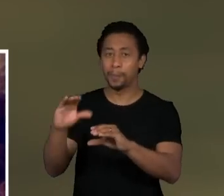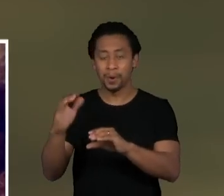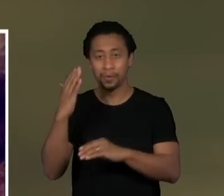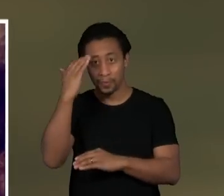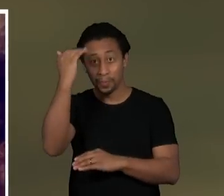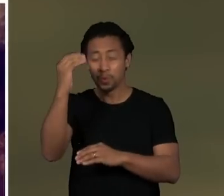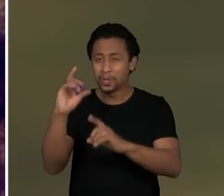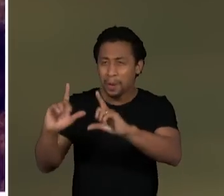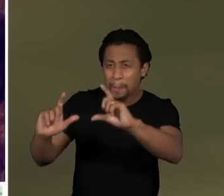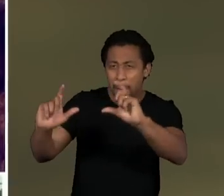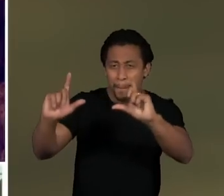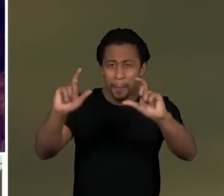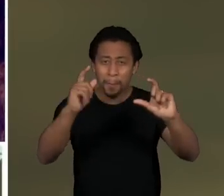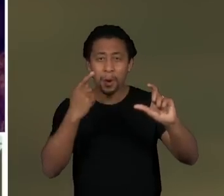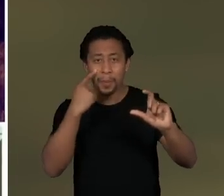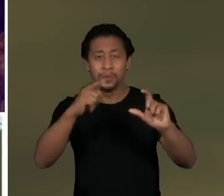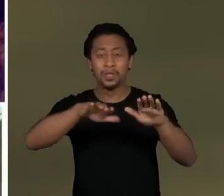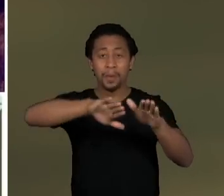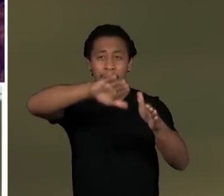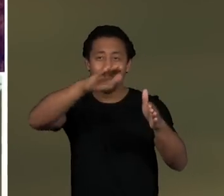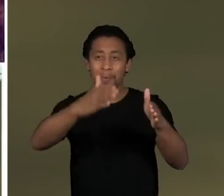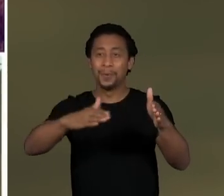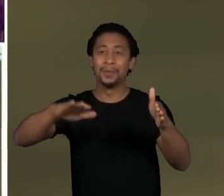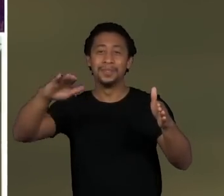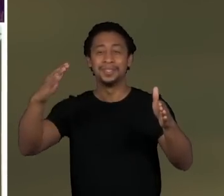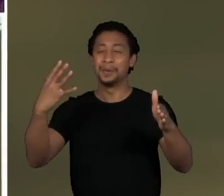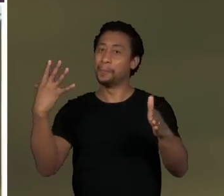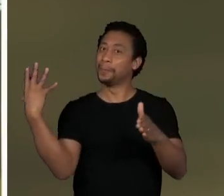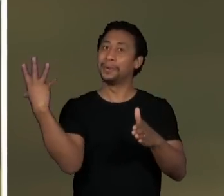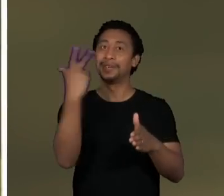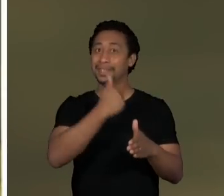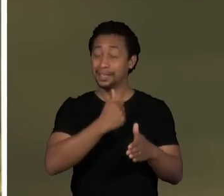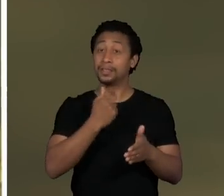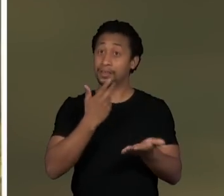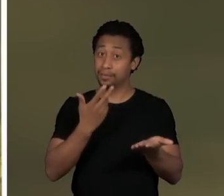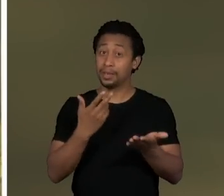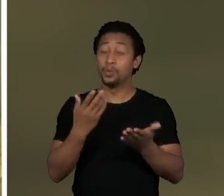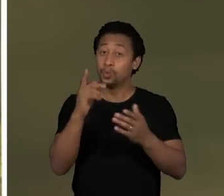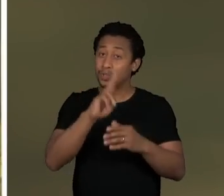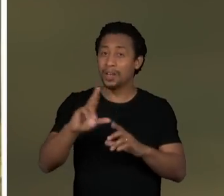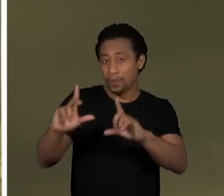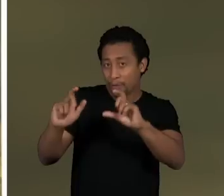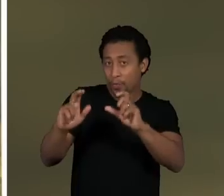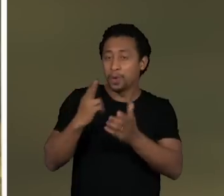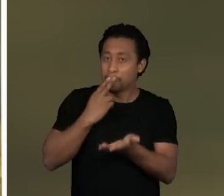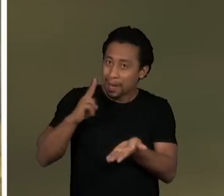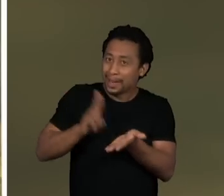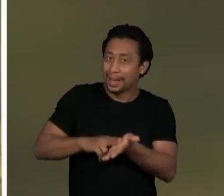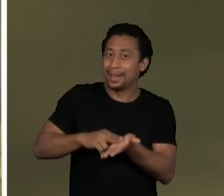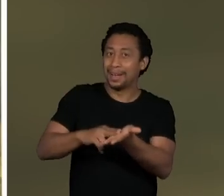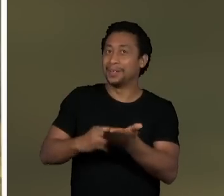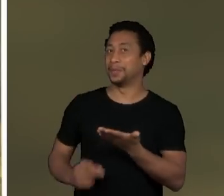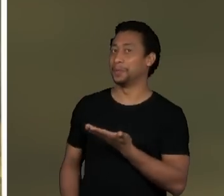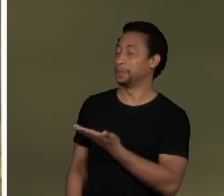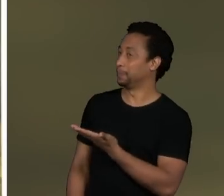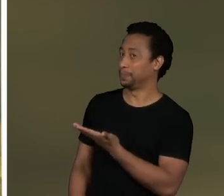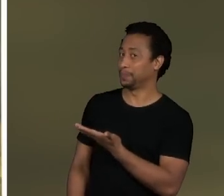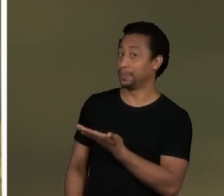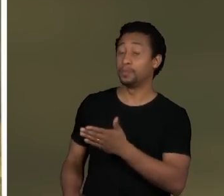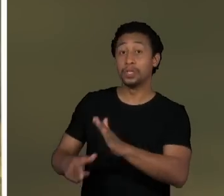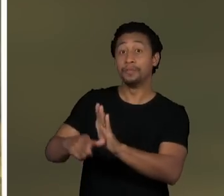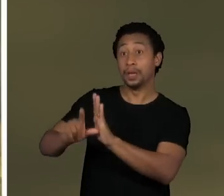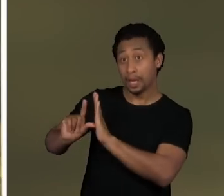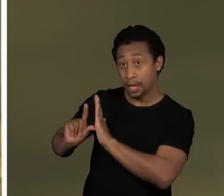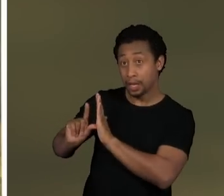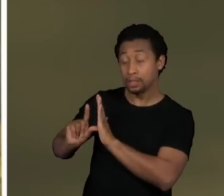Montanhas. Em um desses postais, ele mostra justamente a perda da silhueta das terras, que ocorreu graças a um deslizamento